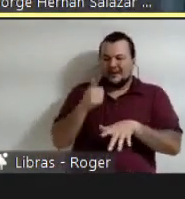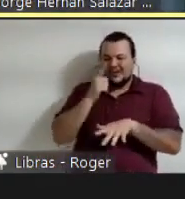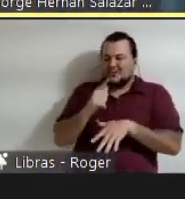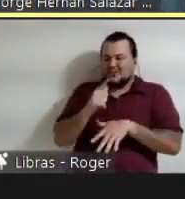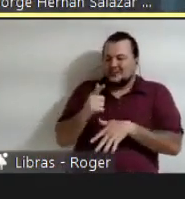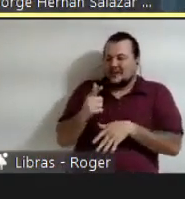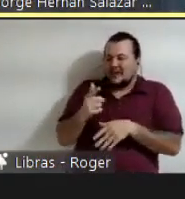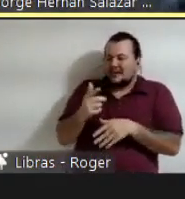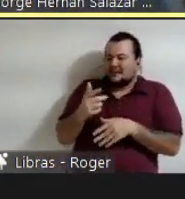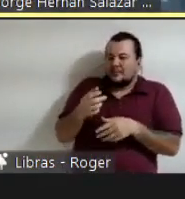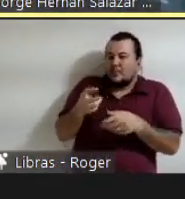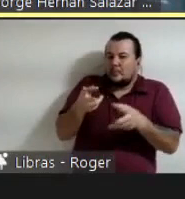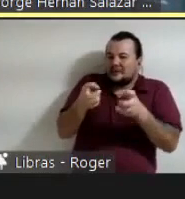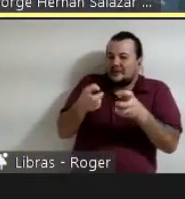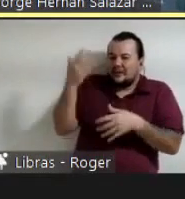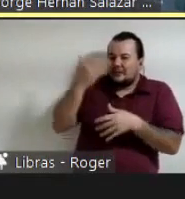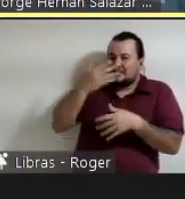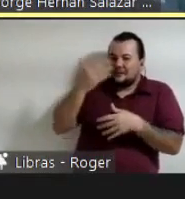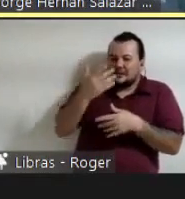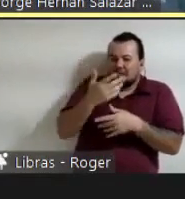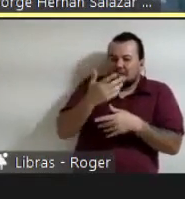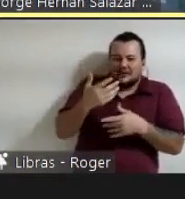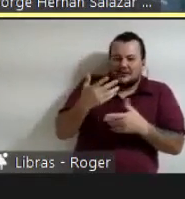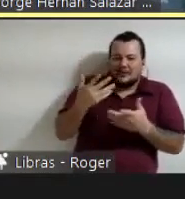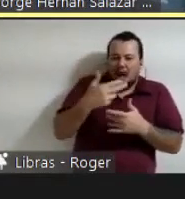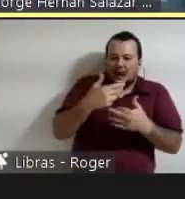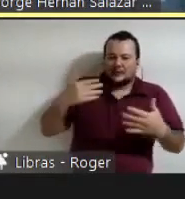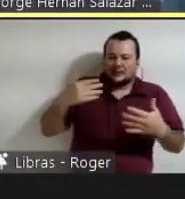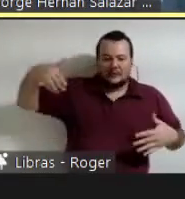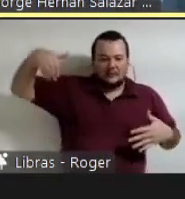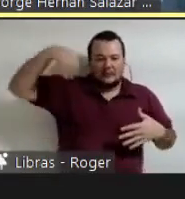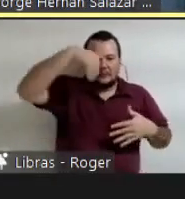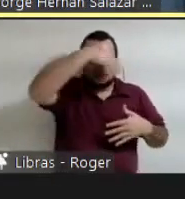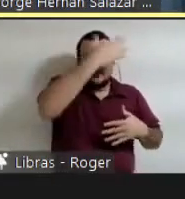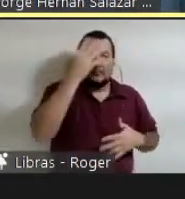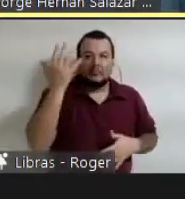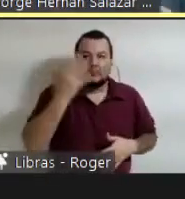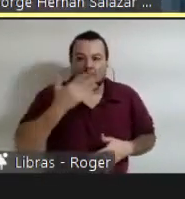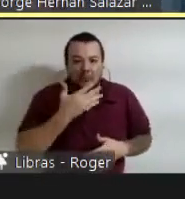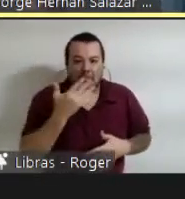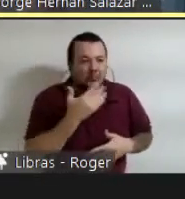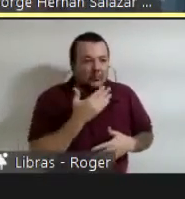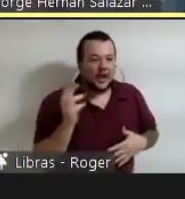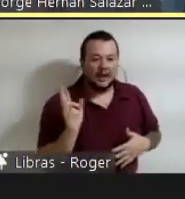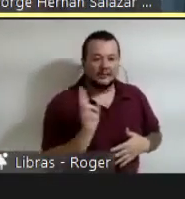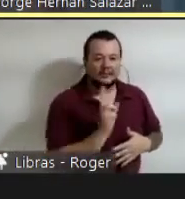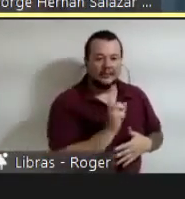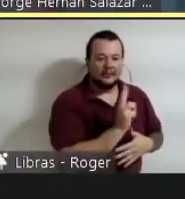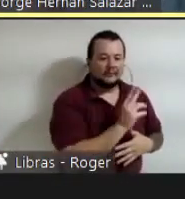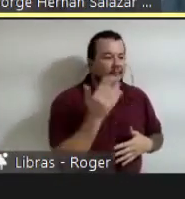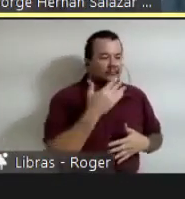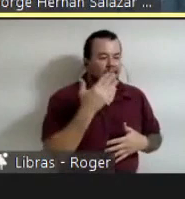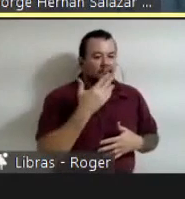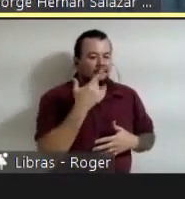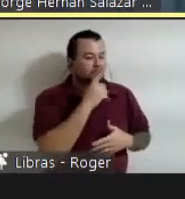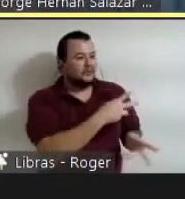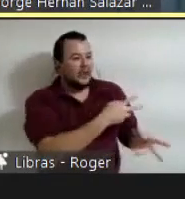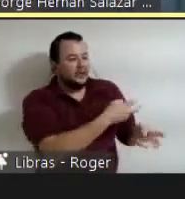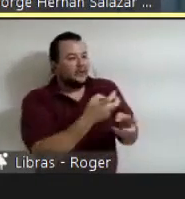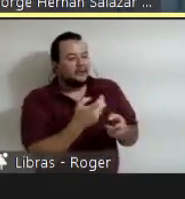olhos, e não reconhecemos. Porque não temos clara a pergunta.